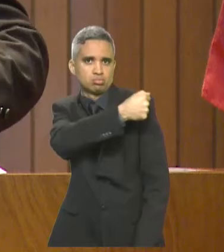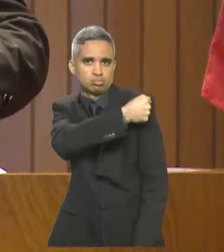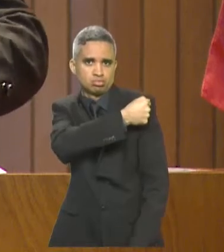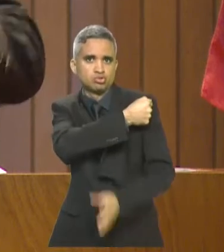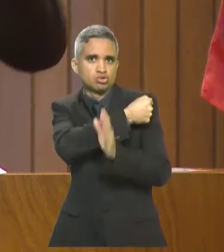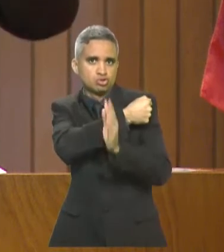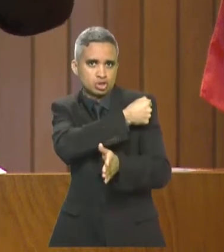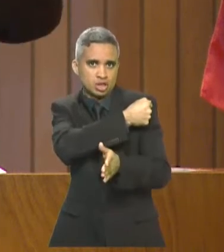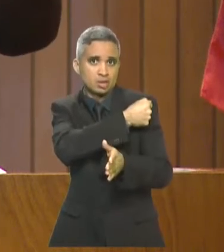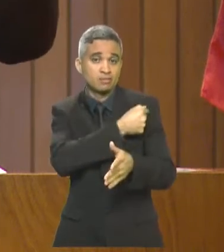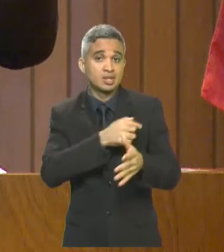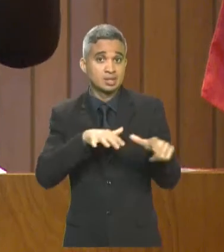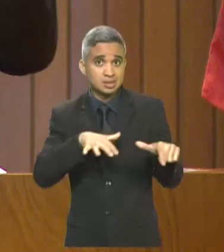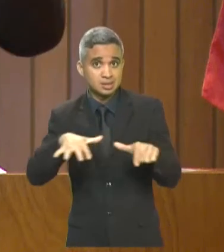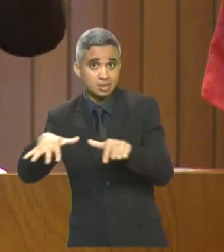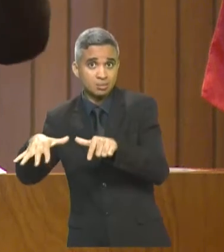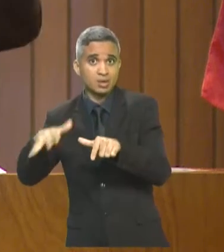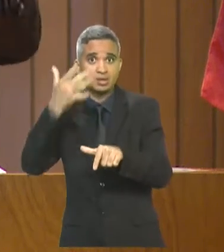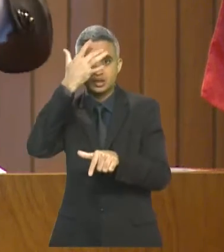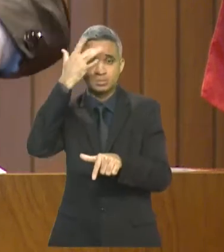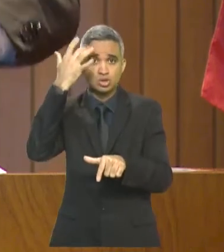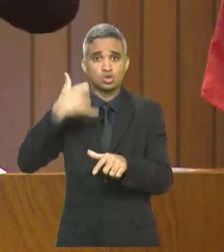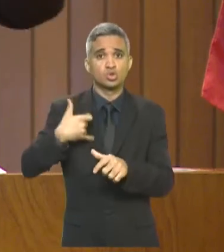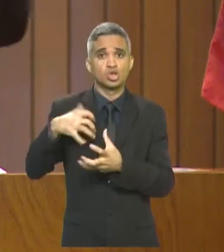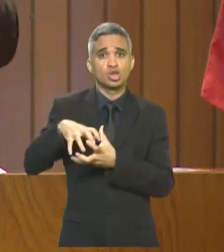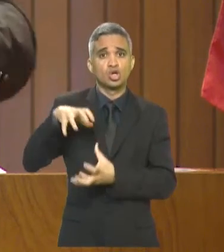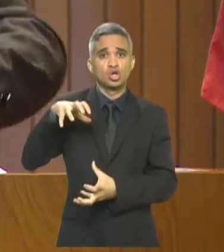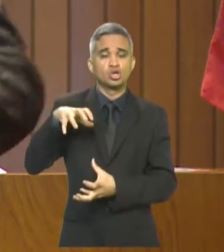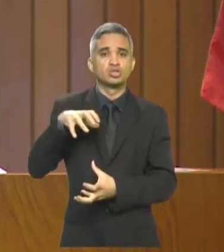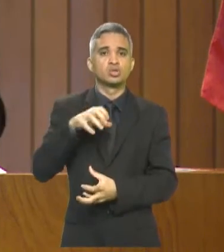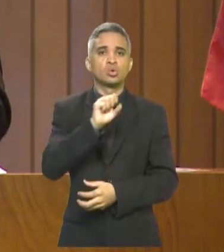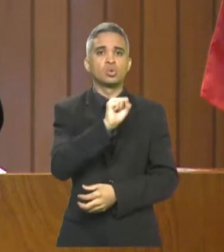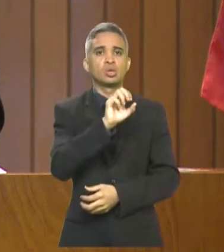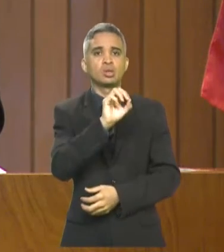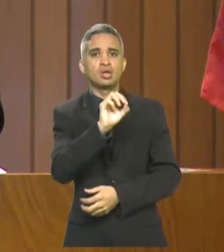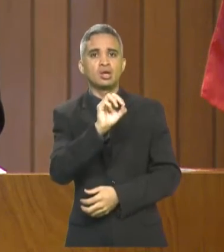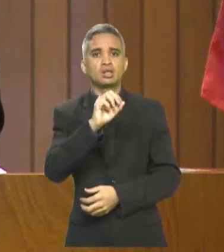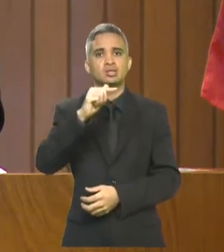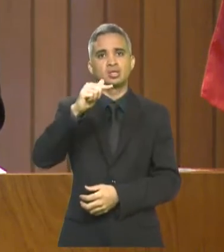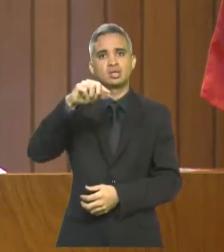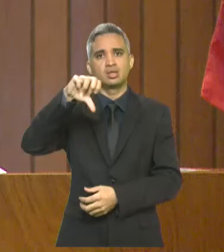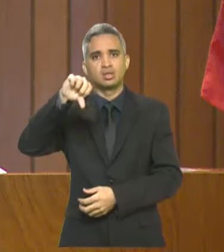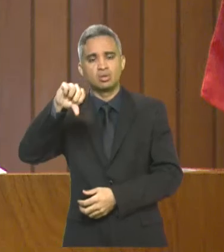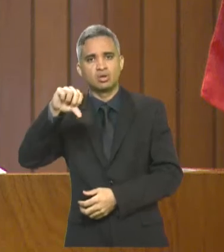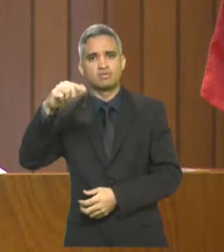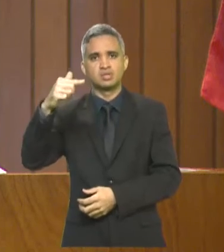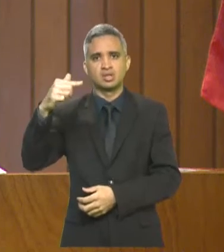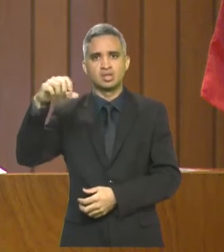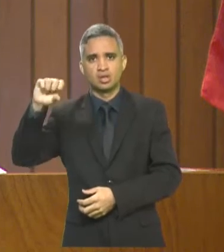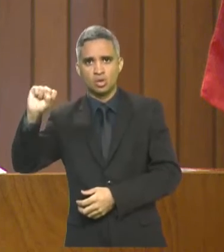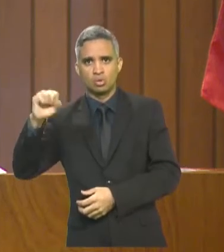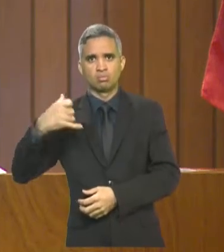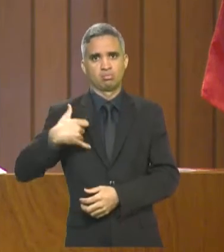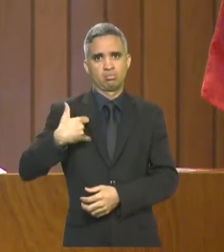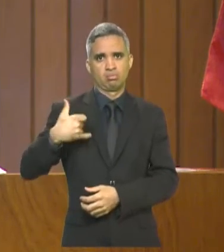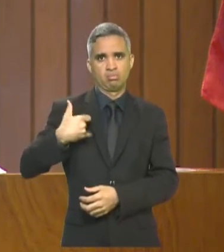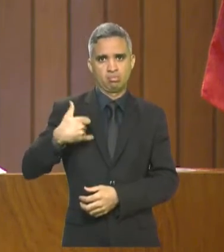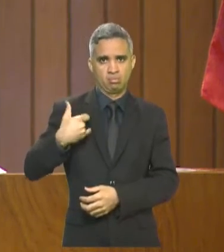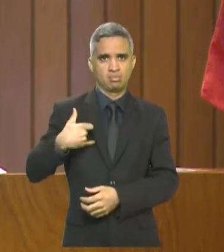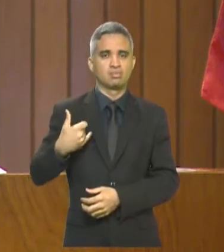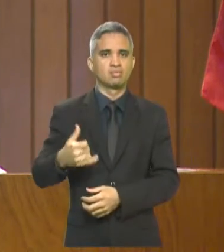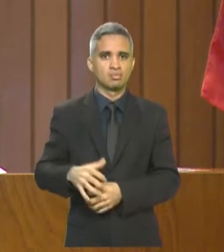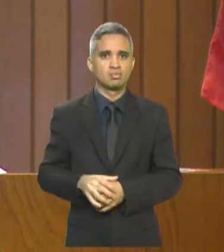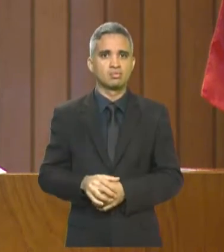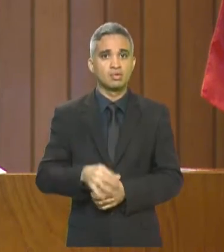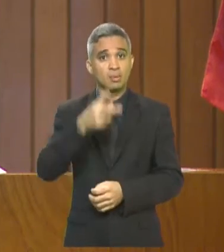dos idosos de 80, 79, 78 anos. Então, a ação enérgica do prefeito de